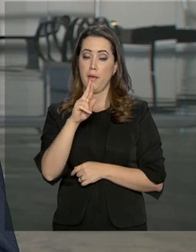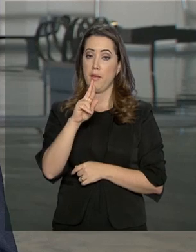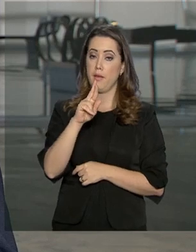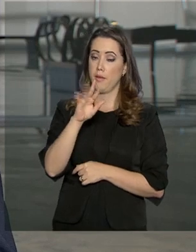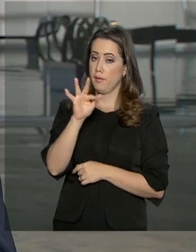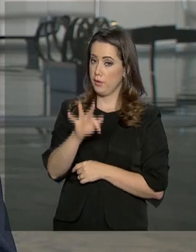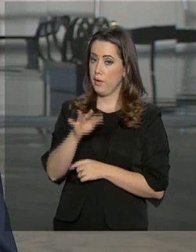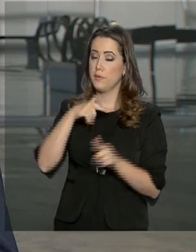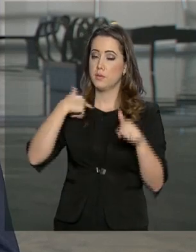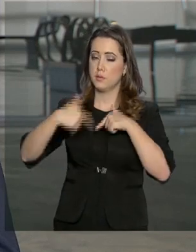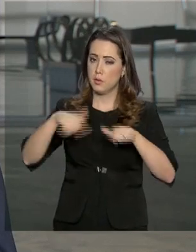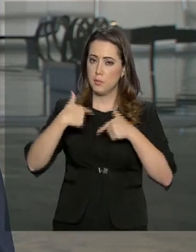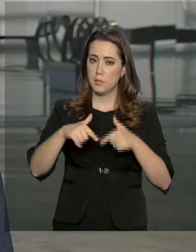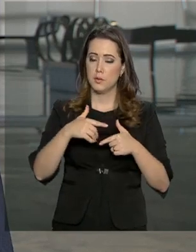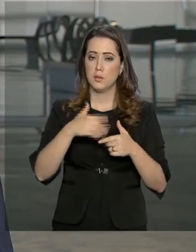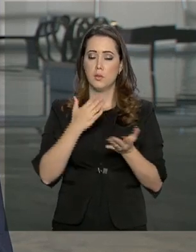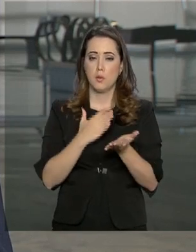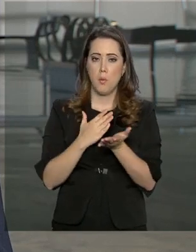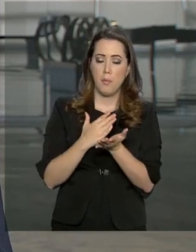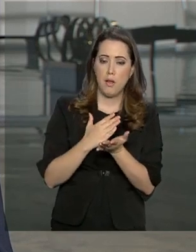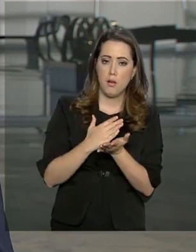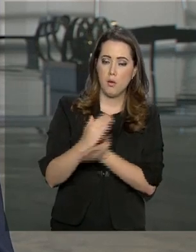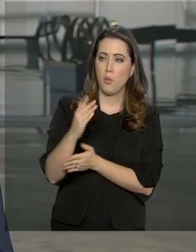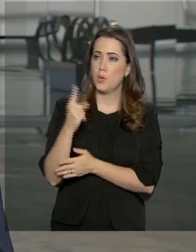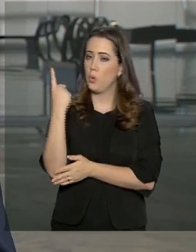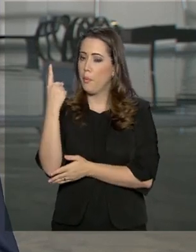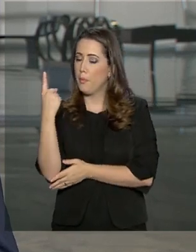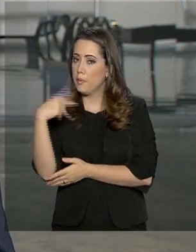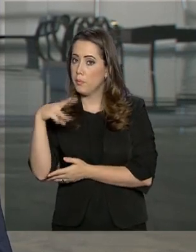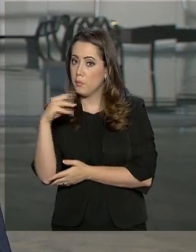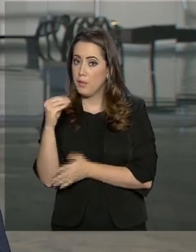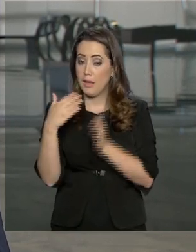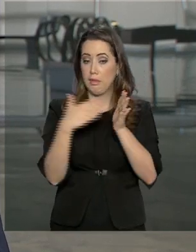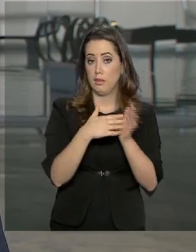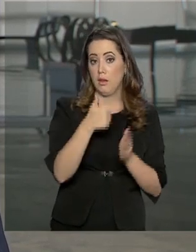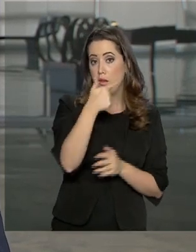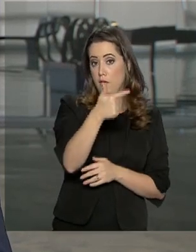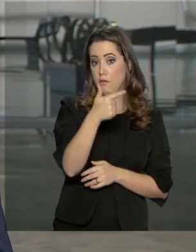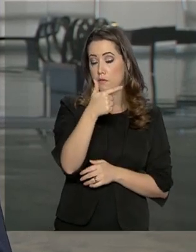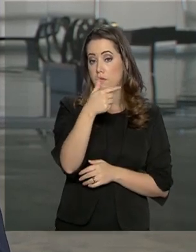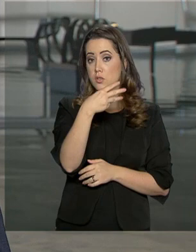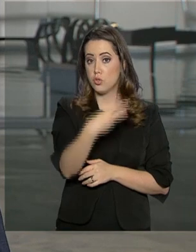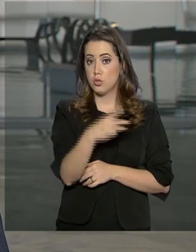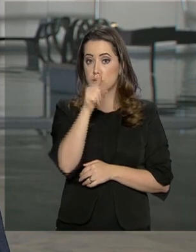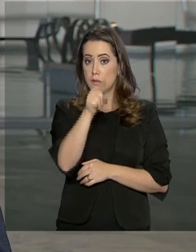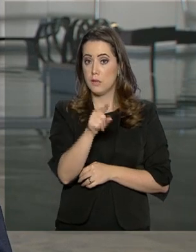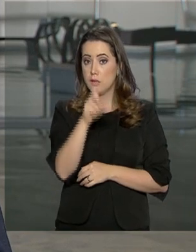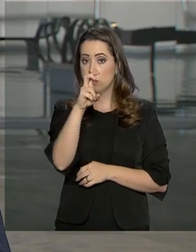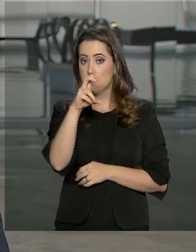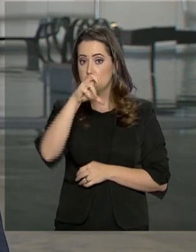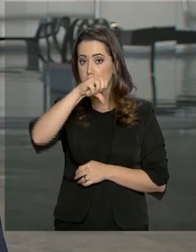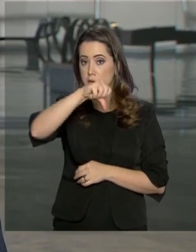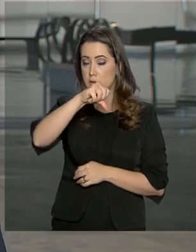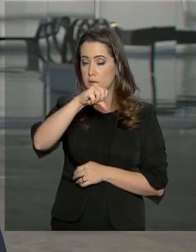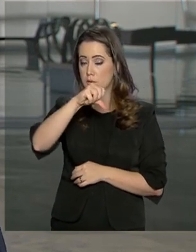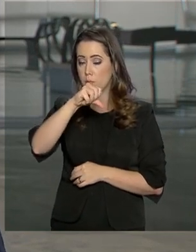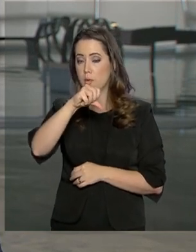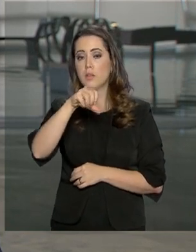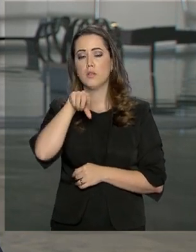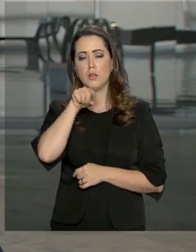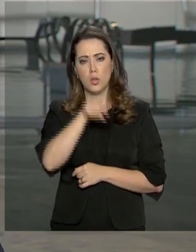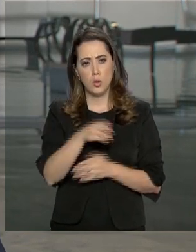que começou no dia 1º de março e vai até às 23h59 de hoje.